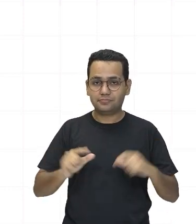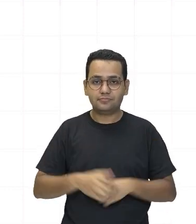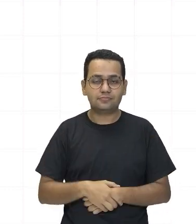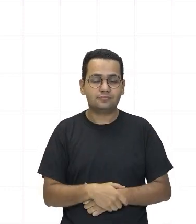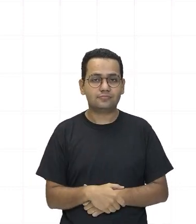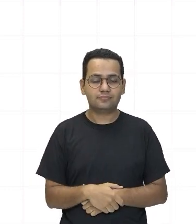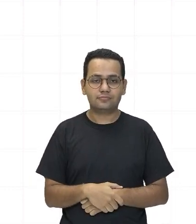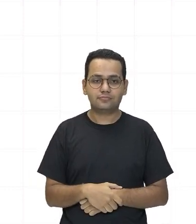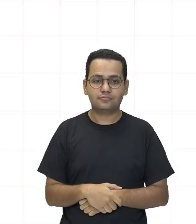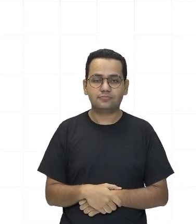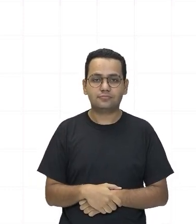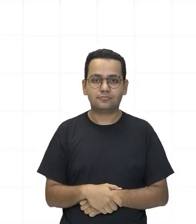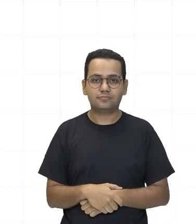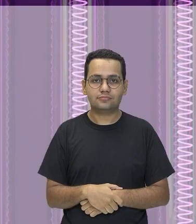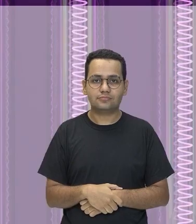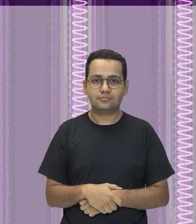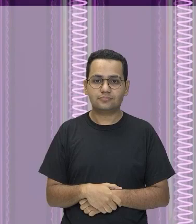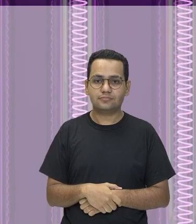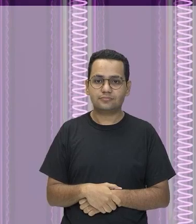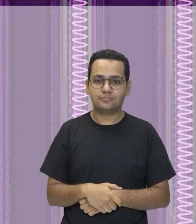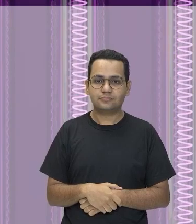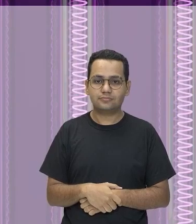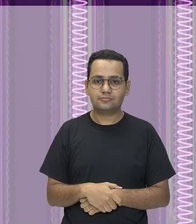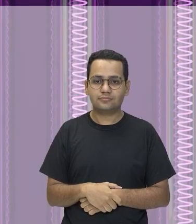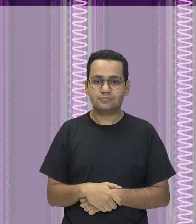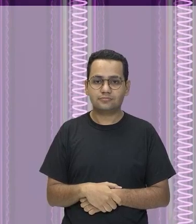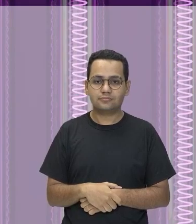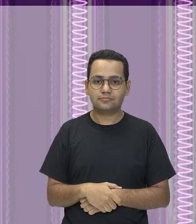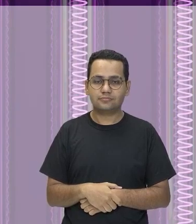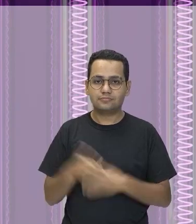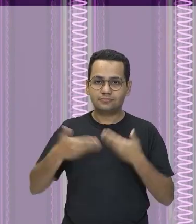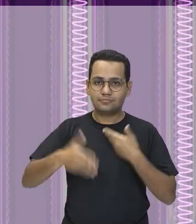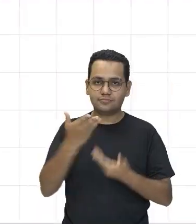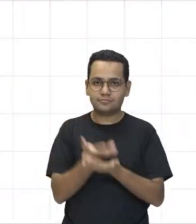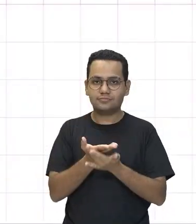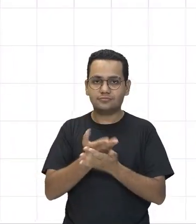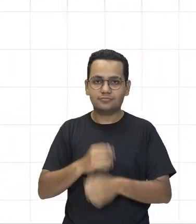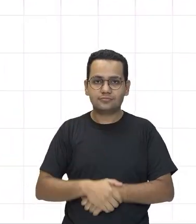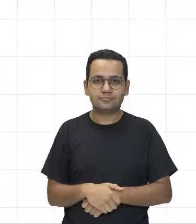Expoentes Inteiros Vamos à nossa aula?